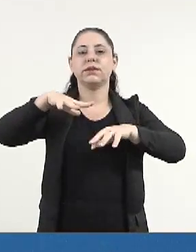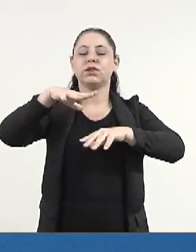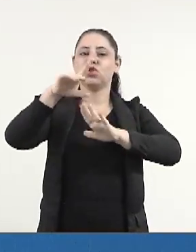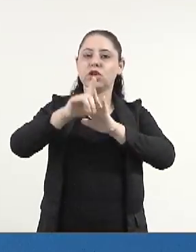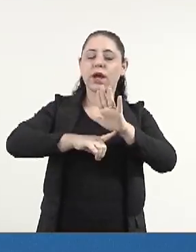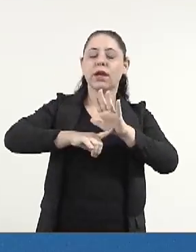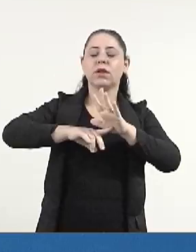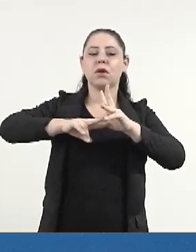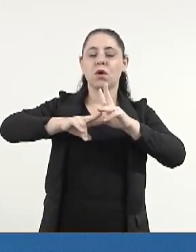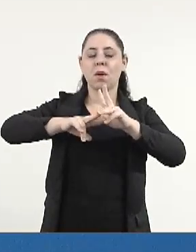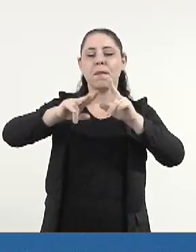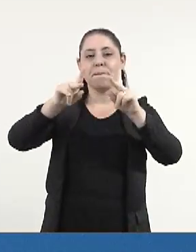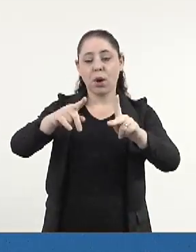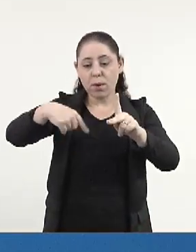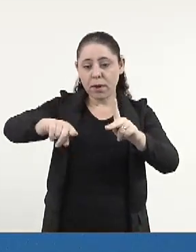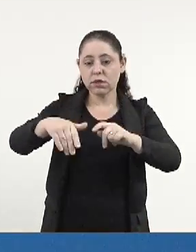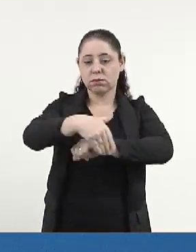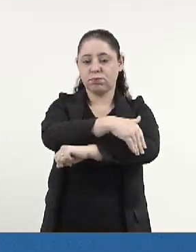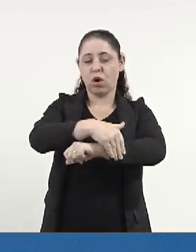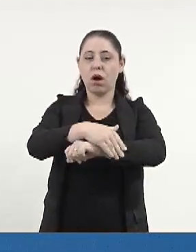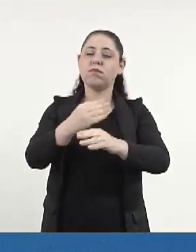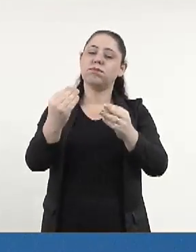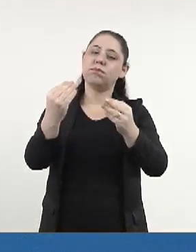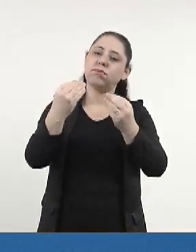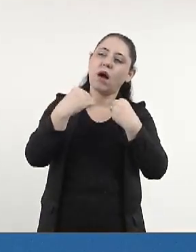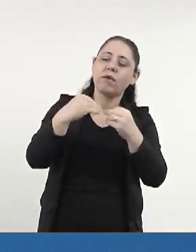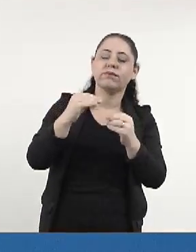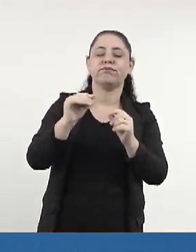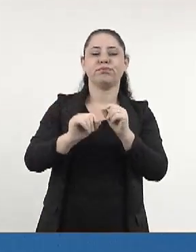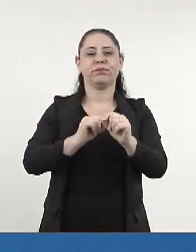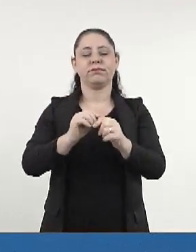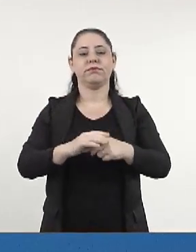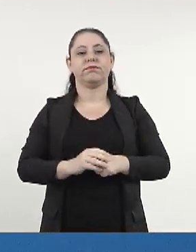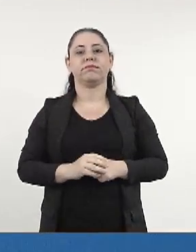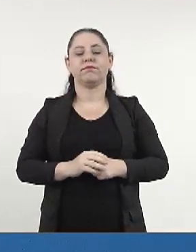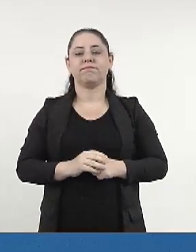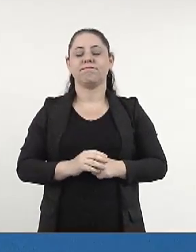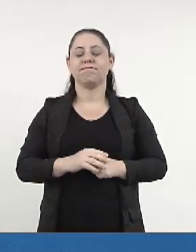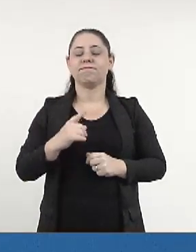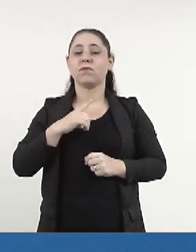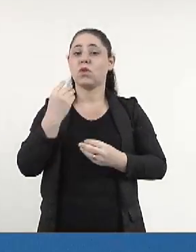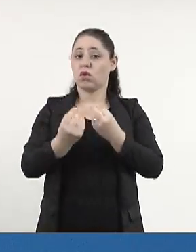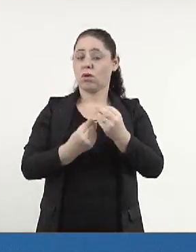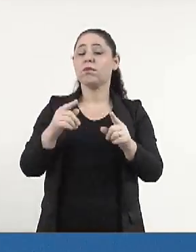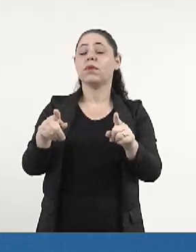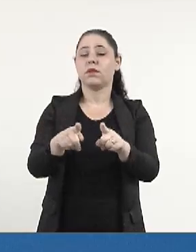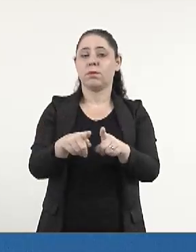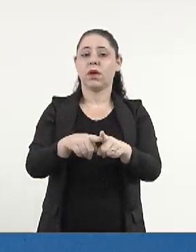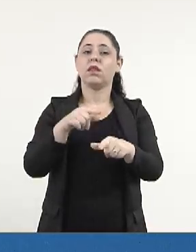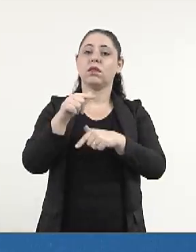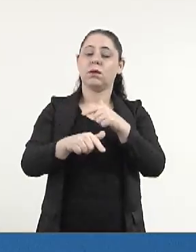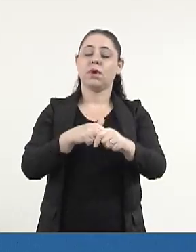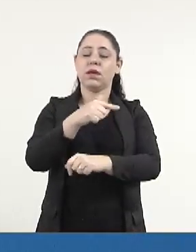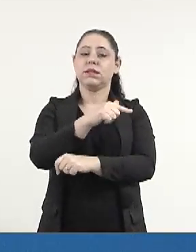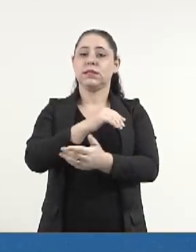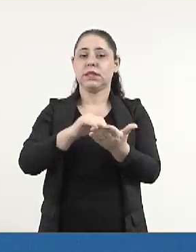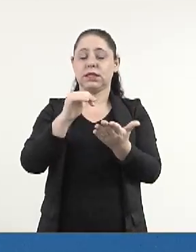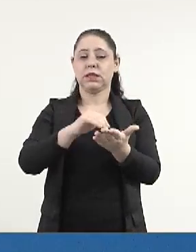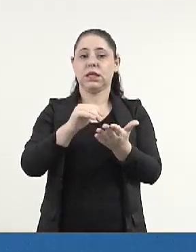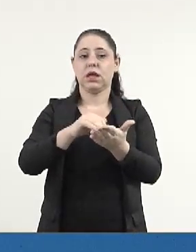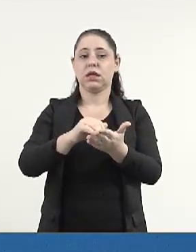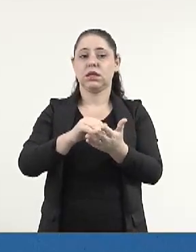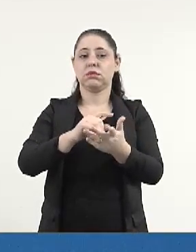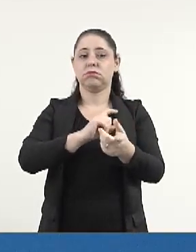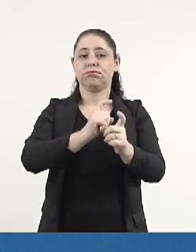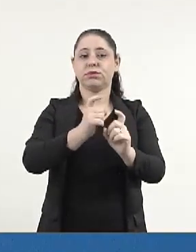direitos da população em situação de vulnerabilidade. Além de atuar como secretária executiva da Associação Brasileira de